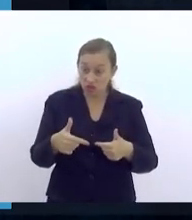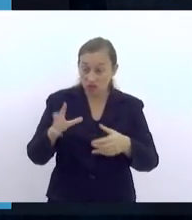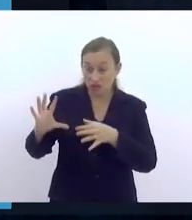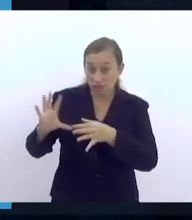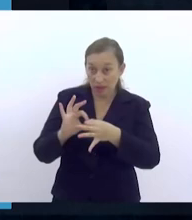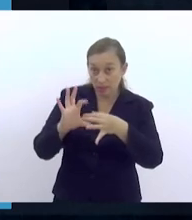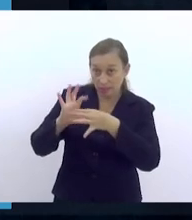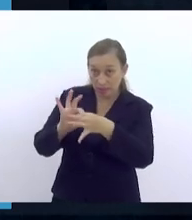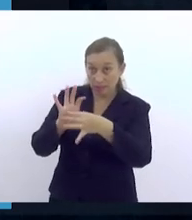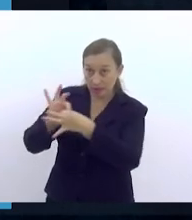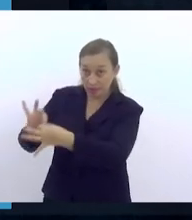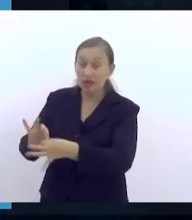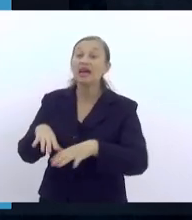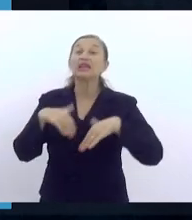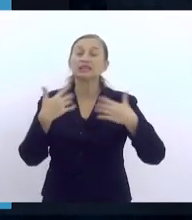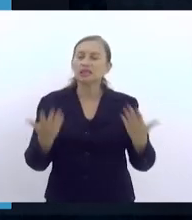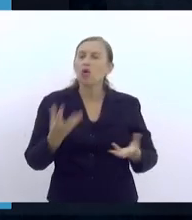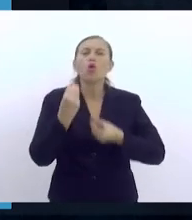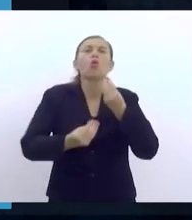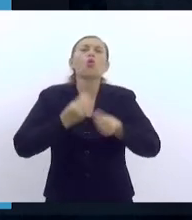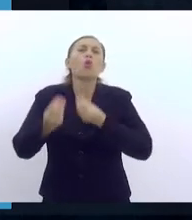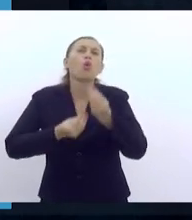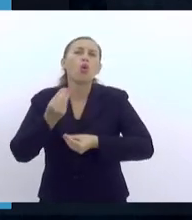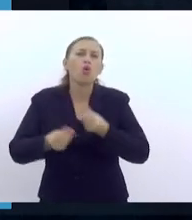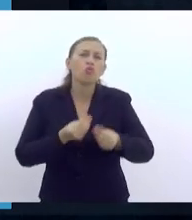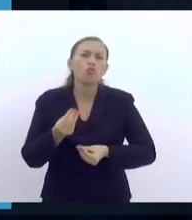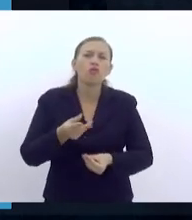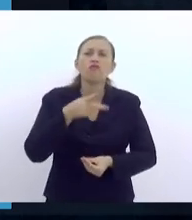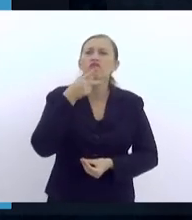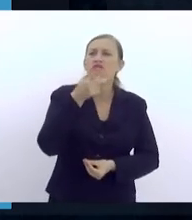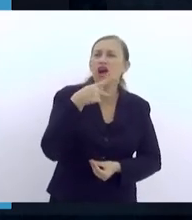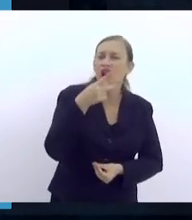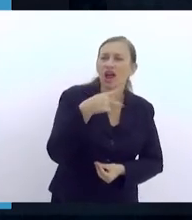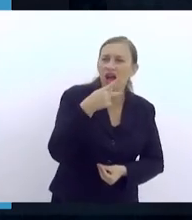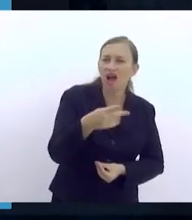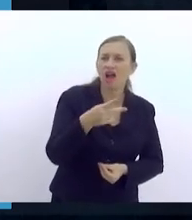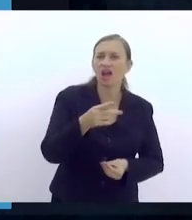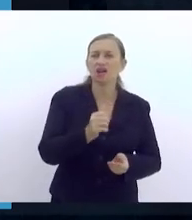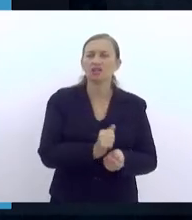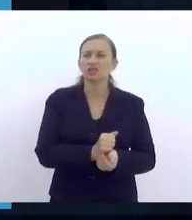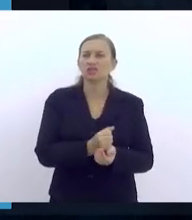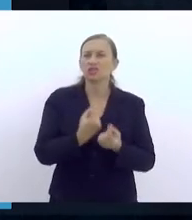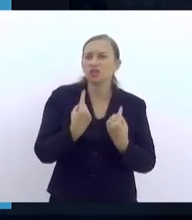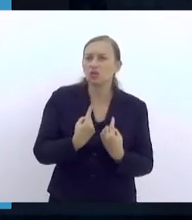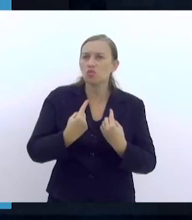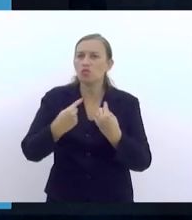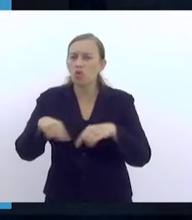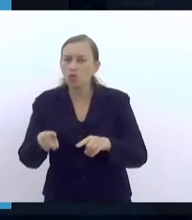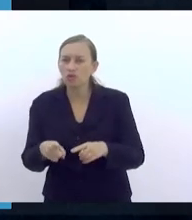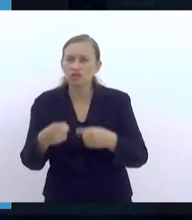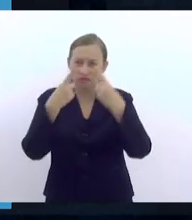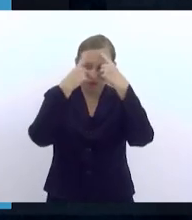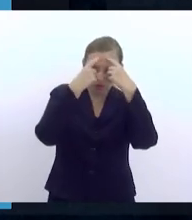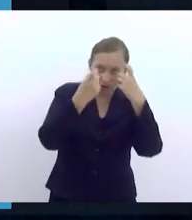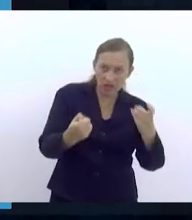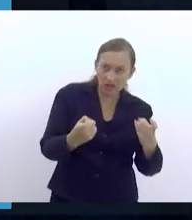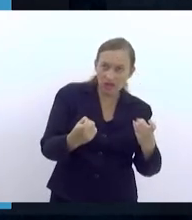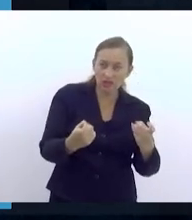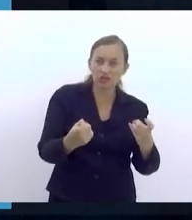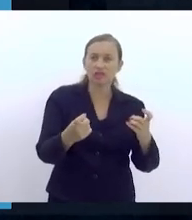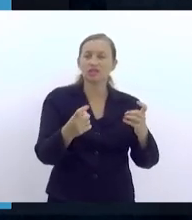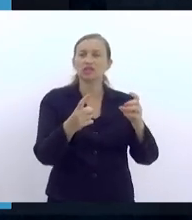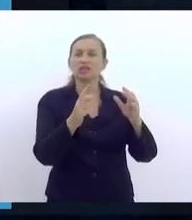Então, como que a gente fala do enfrentamento das violências nas